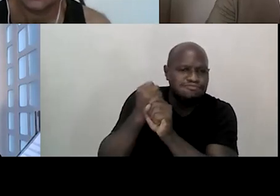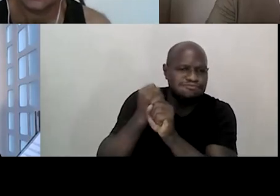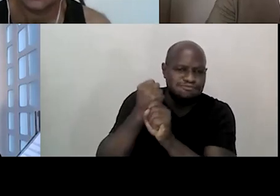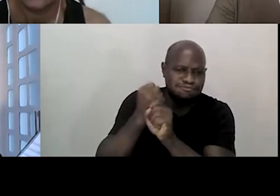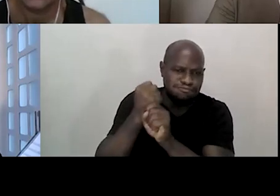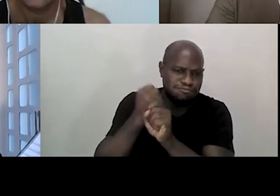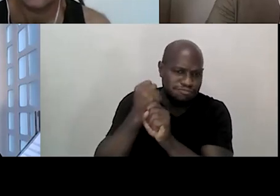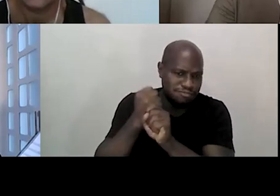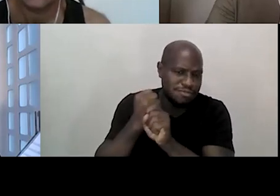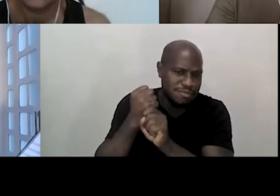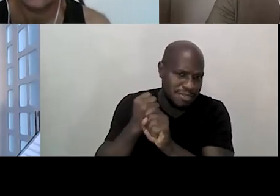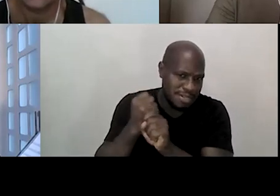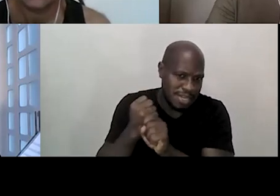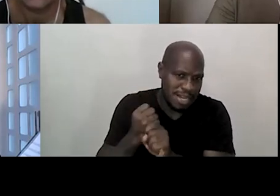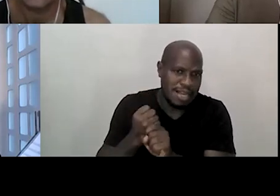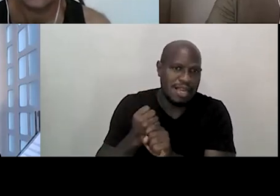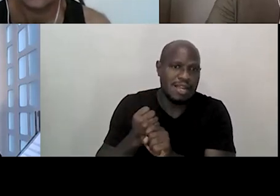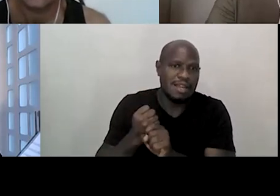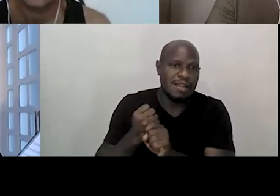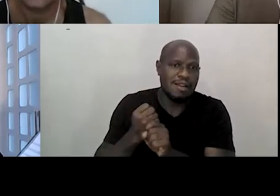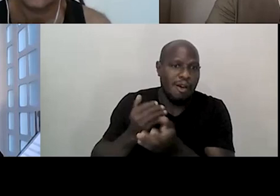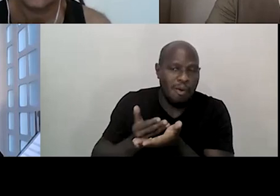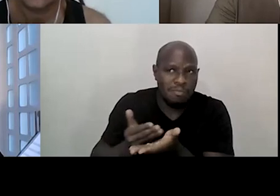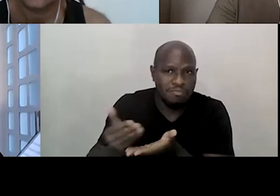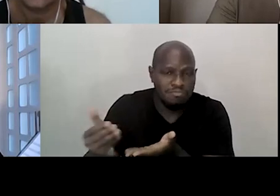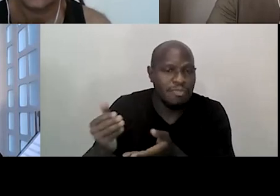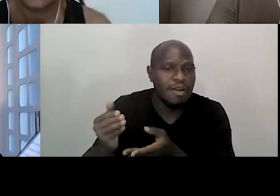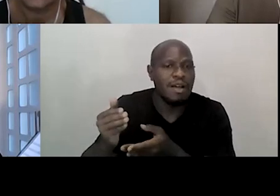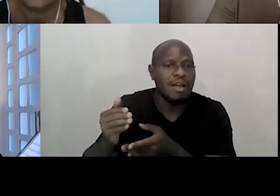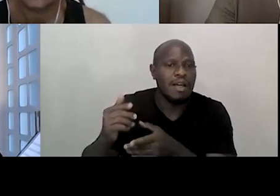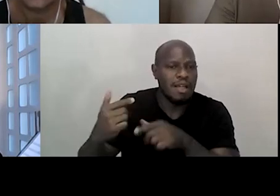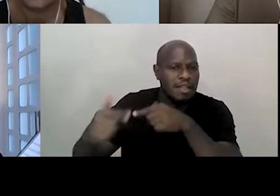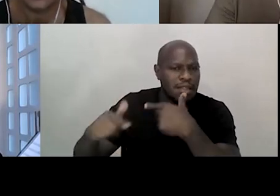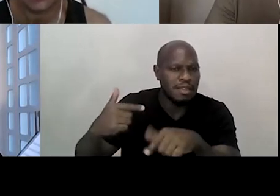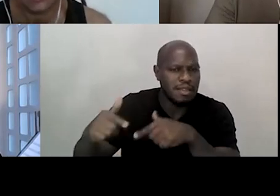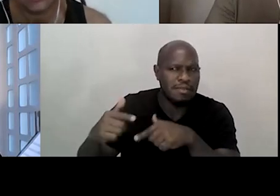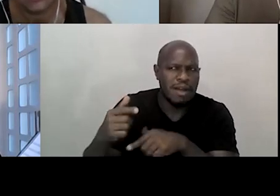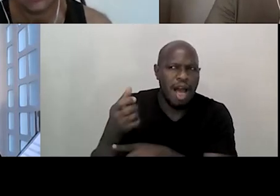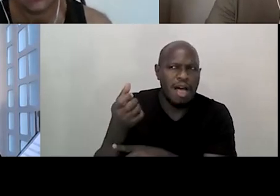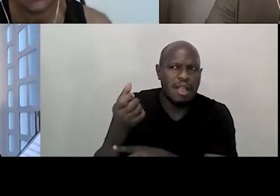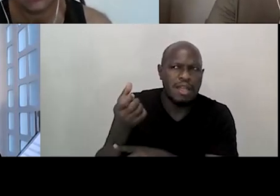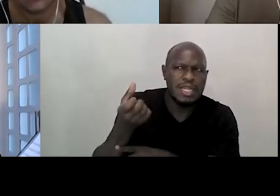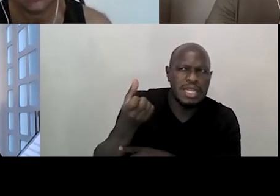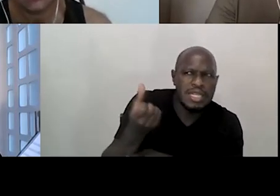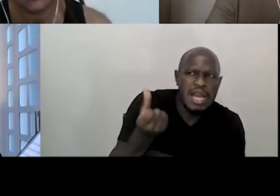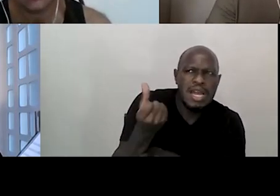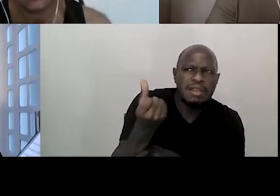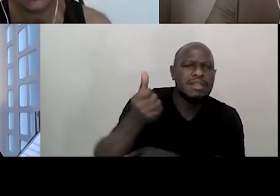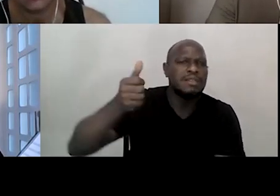começou, eu já era na, ele trabalha na Cracolândia há seis, seis ou sete anos